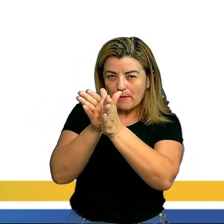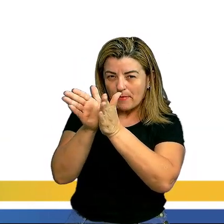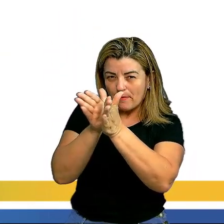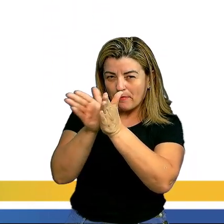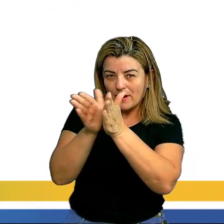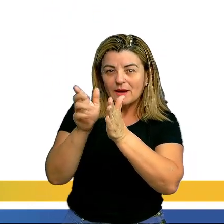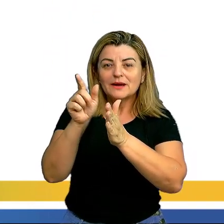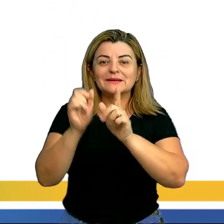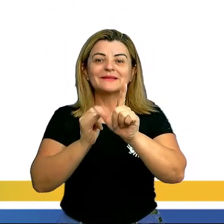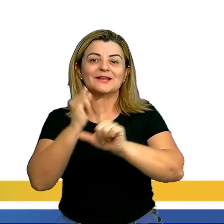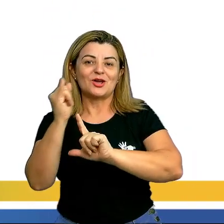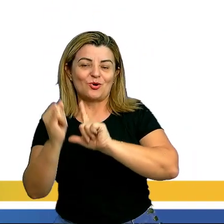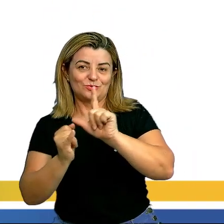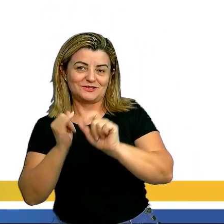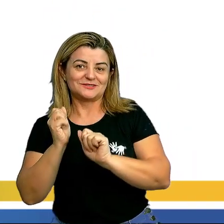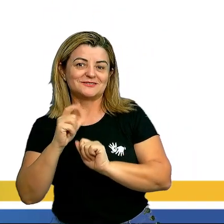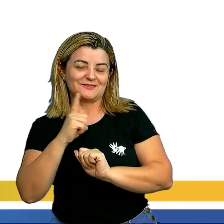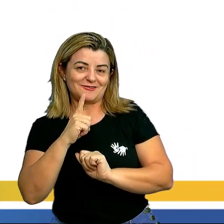2012.